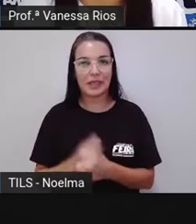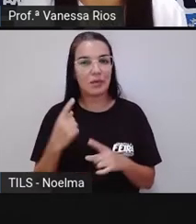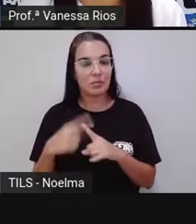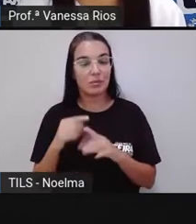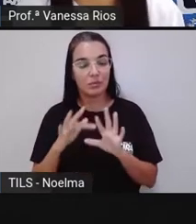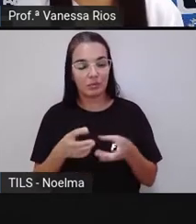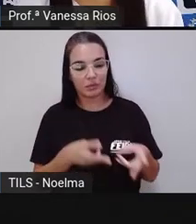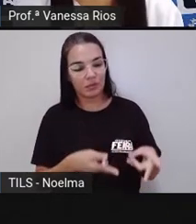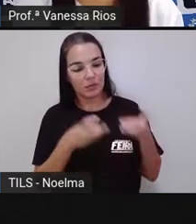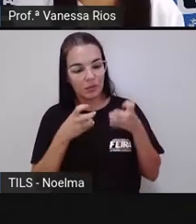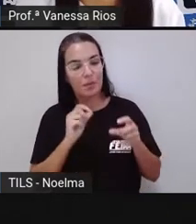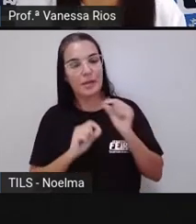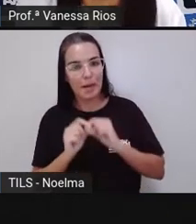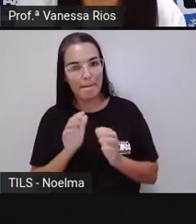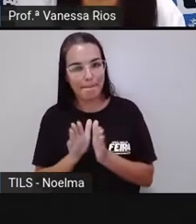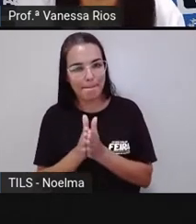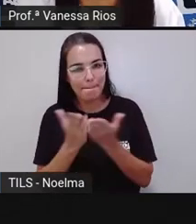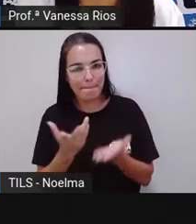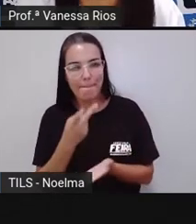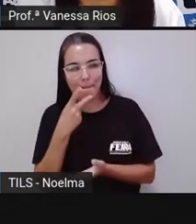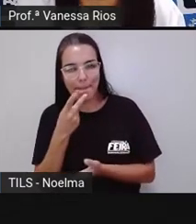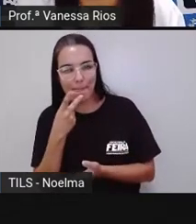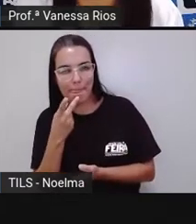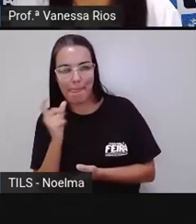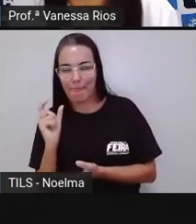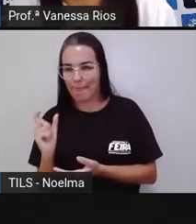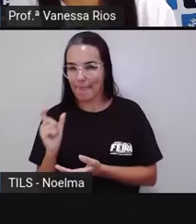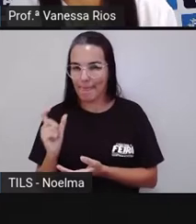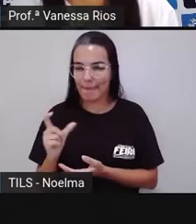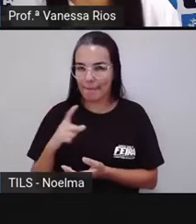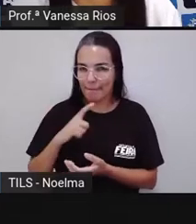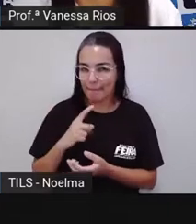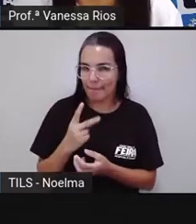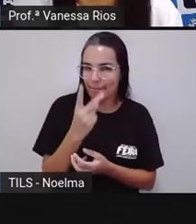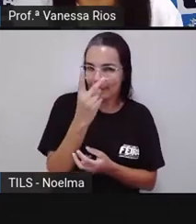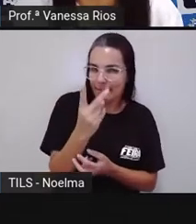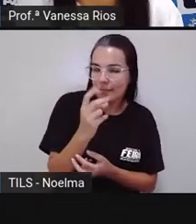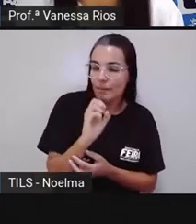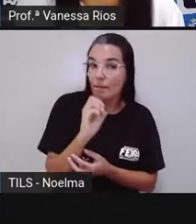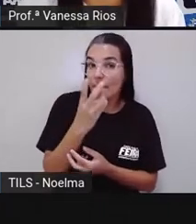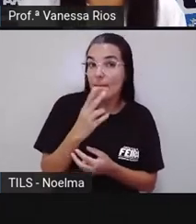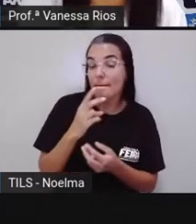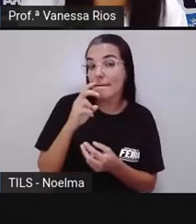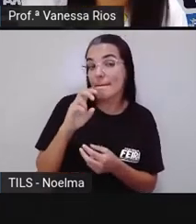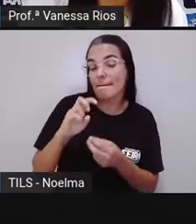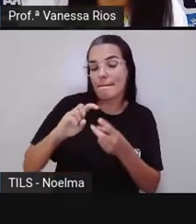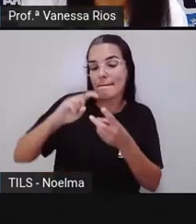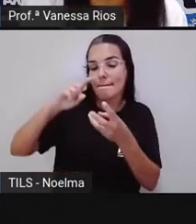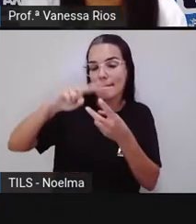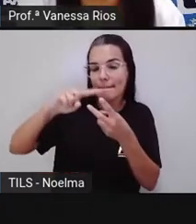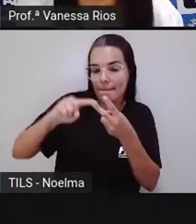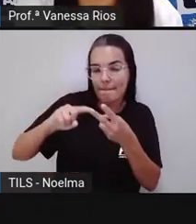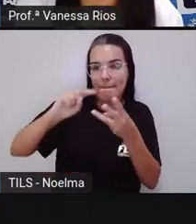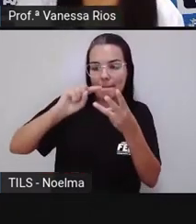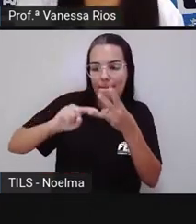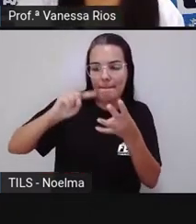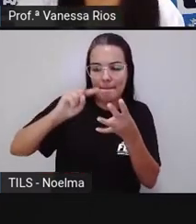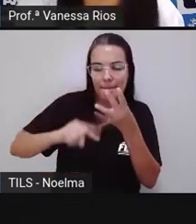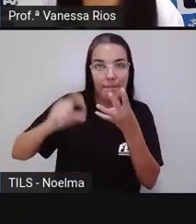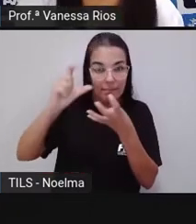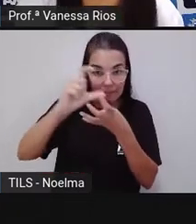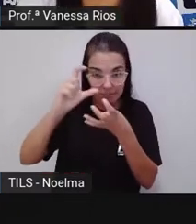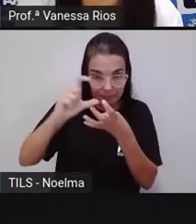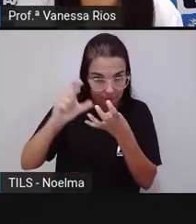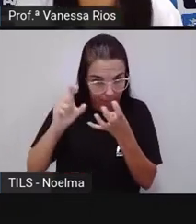só, que quando pronunciamos uma palavra formada por duas ou mais sílabas, é possível